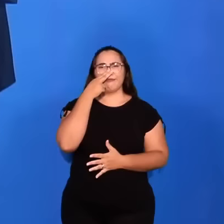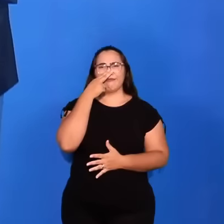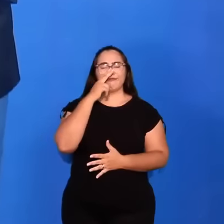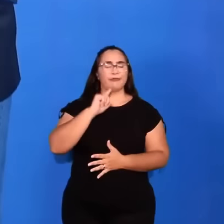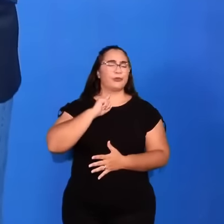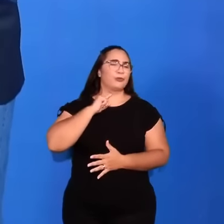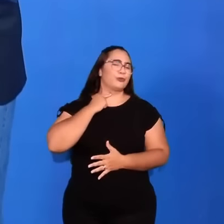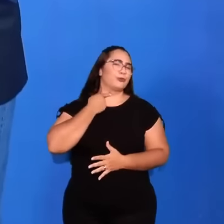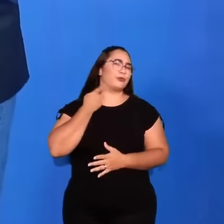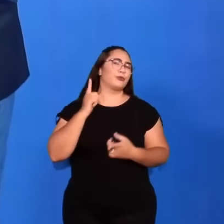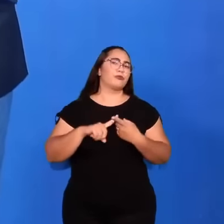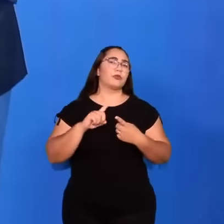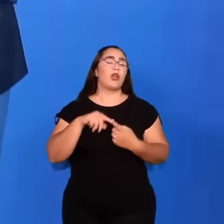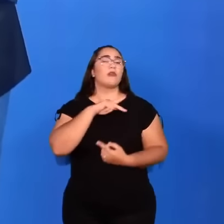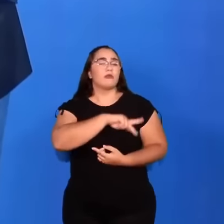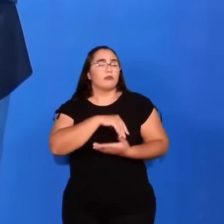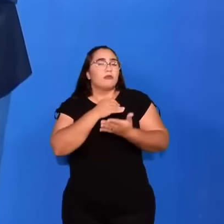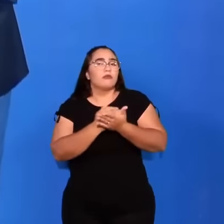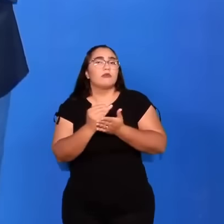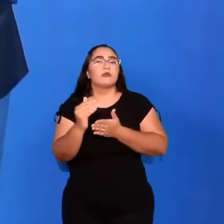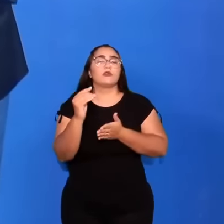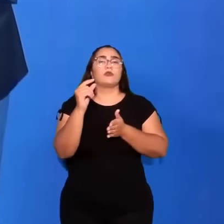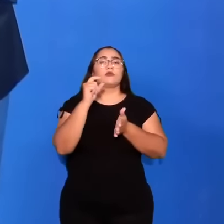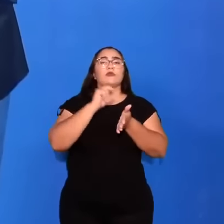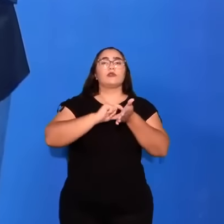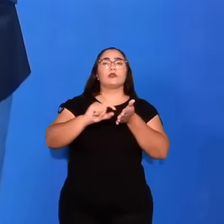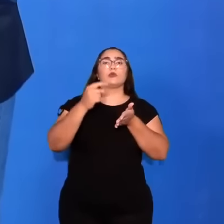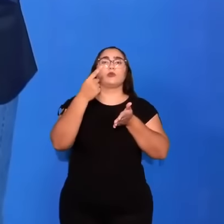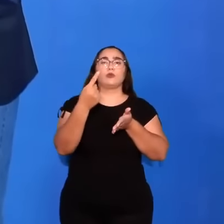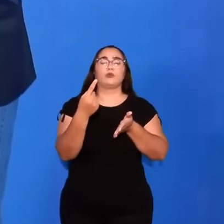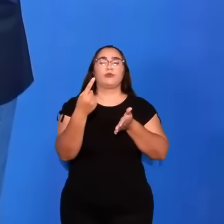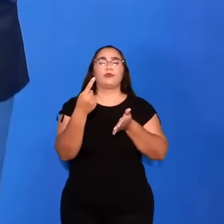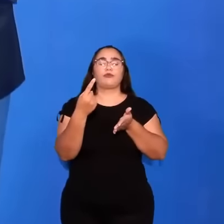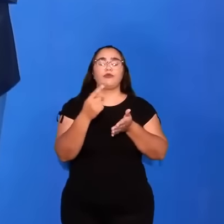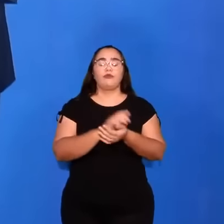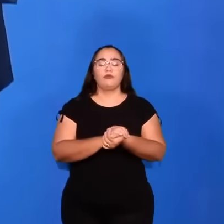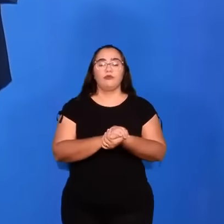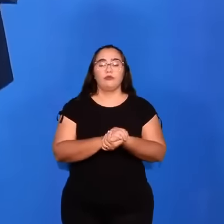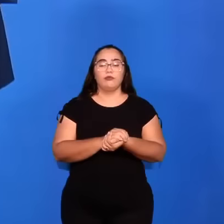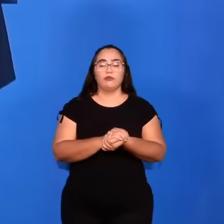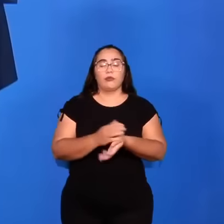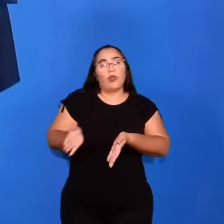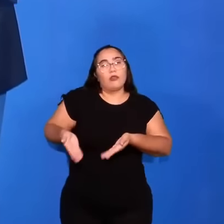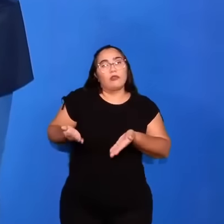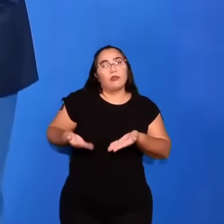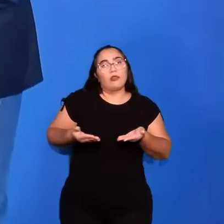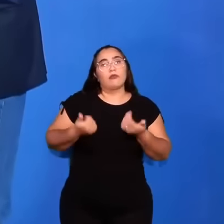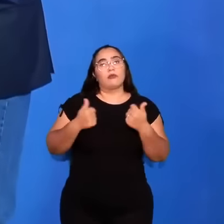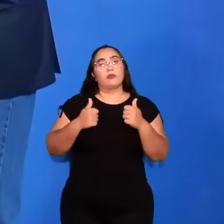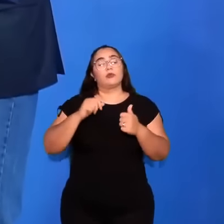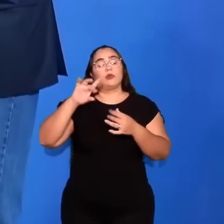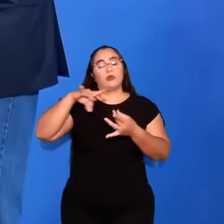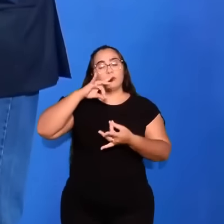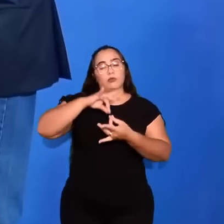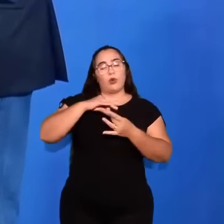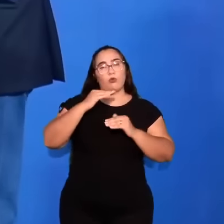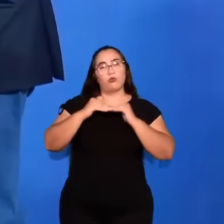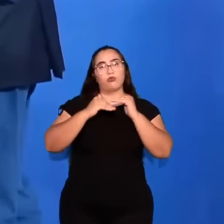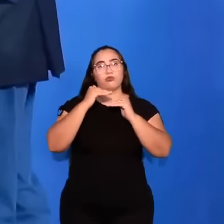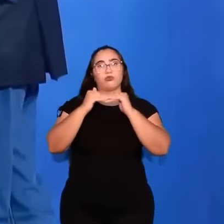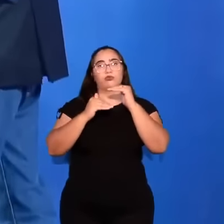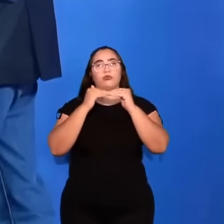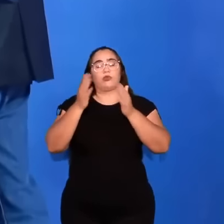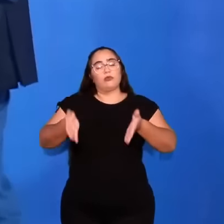Então Paulo começa, no verso 1. Exortar o progresso espiritual dos